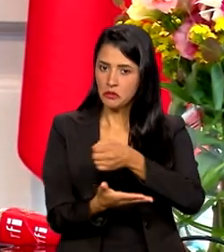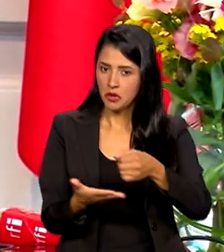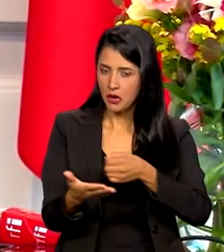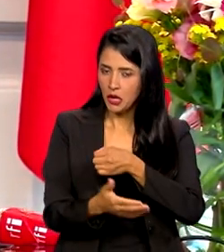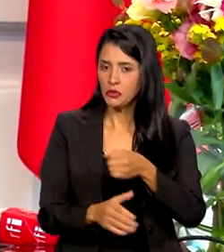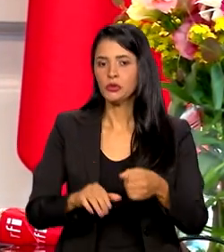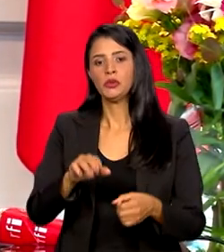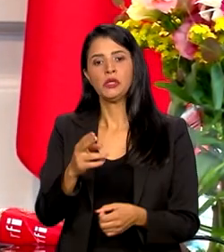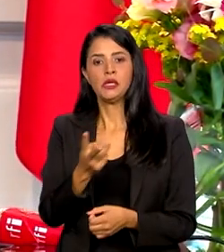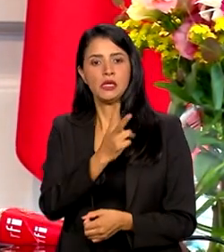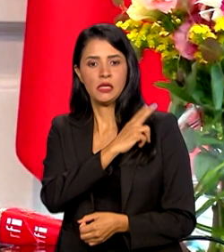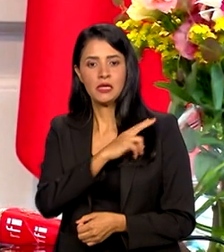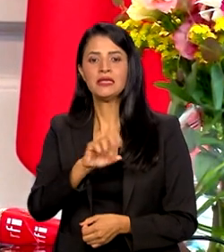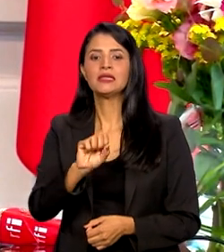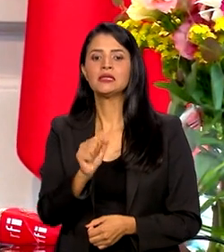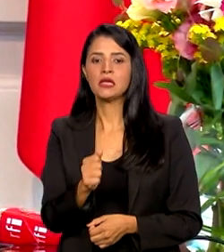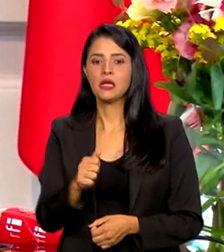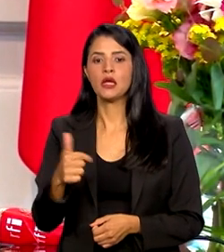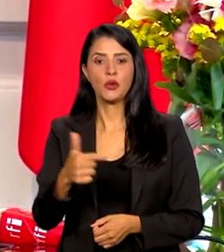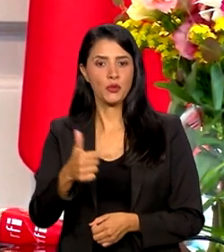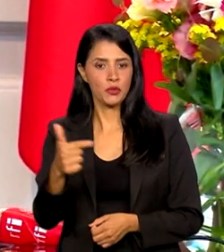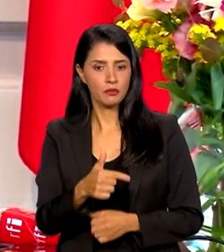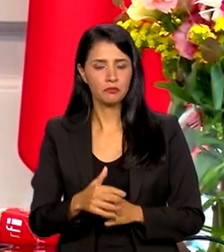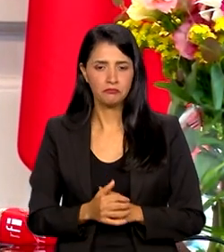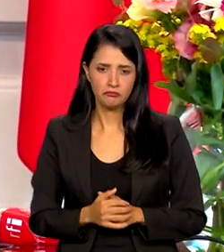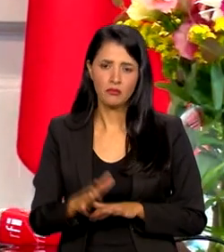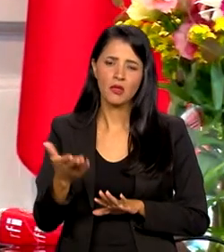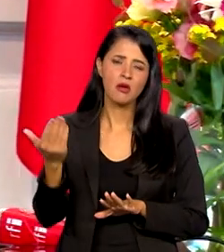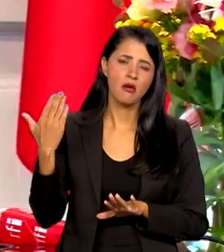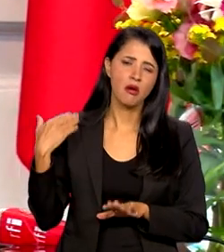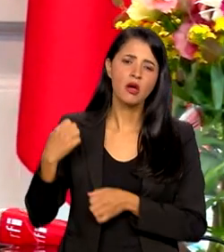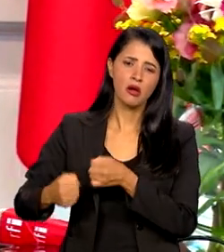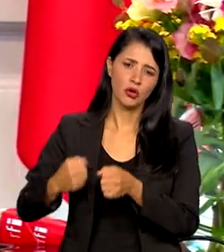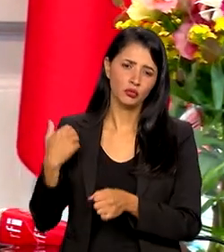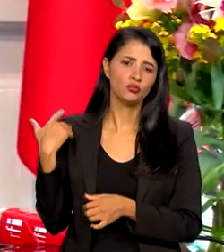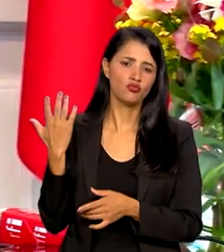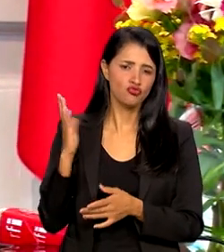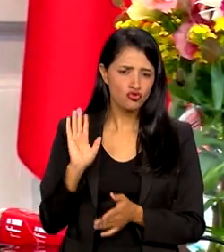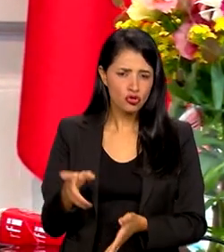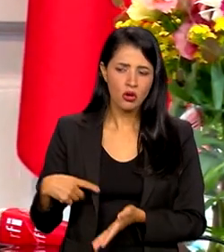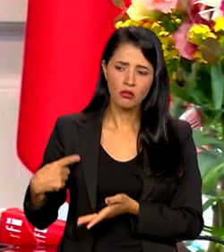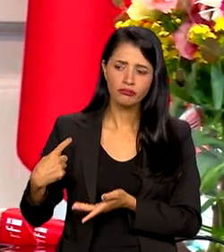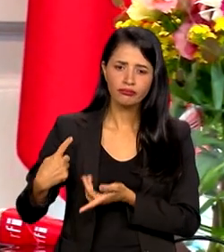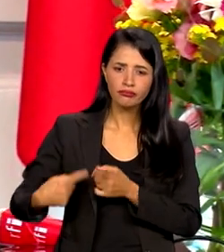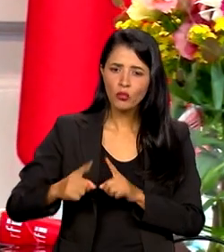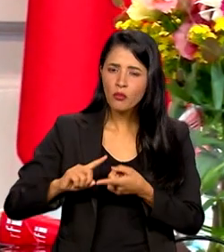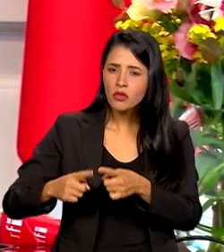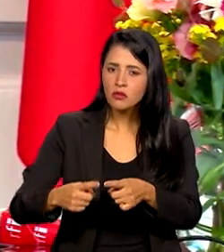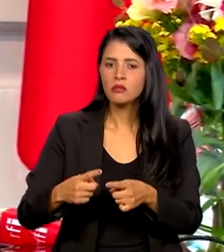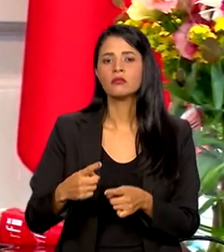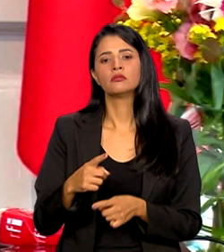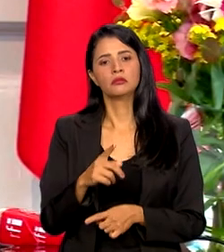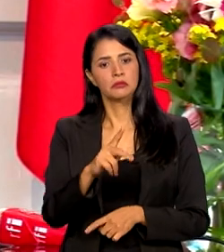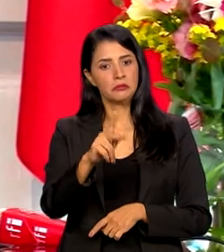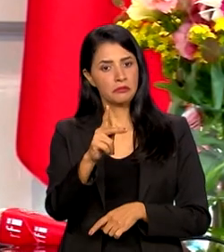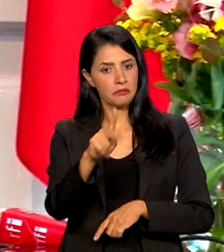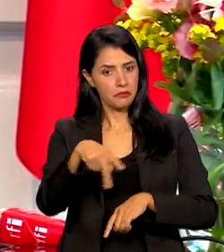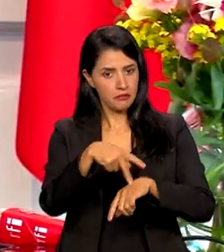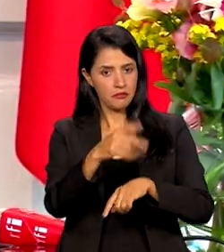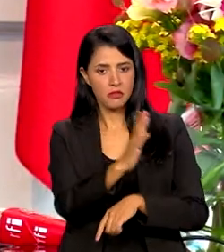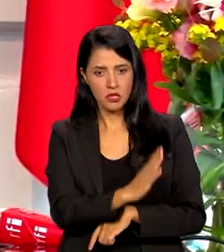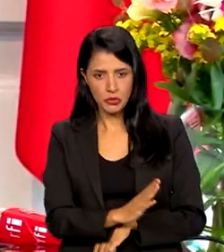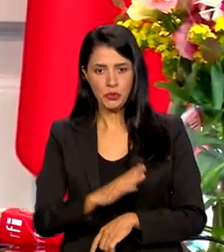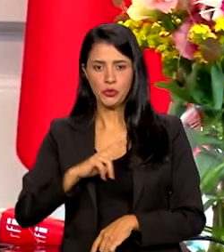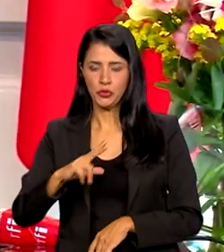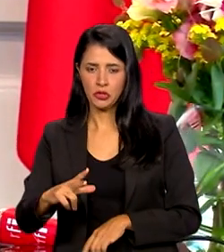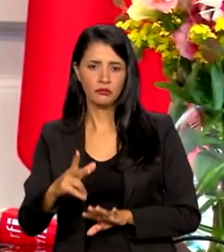desejo, já de alguns anos, que vinha sendo tratado entre o Brasil e Portugal. Para vocês terem uma ideia, nós tínhamos